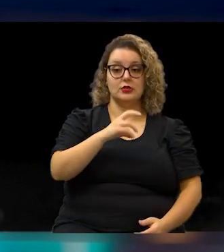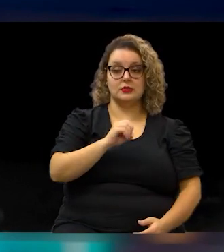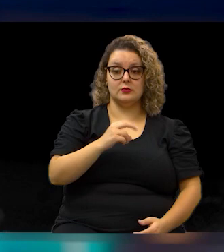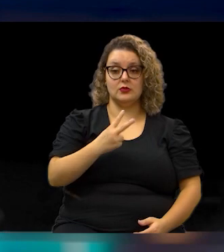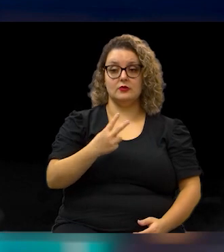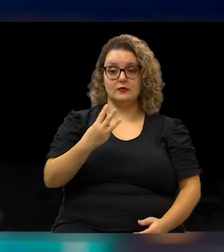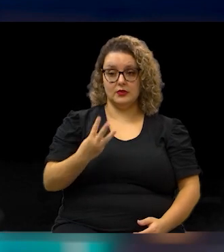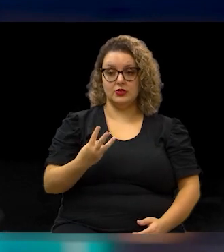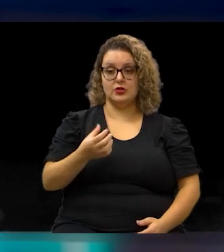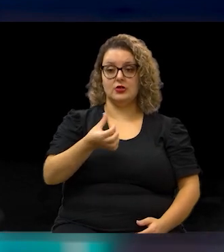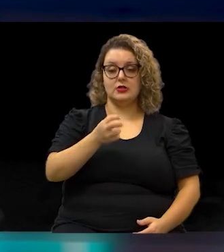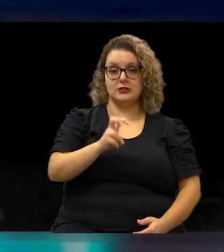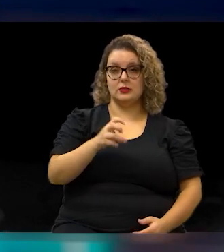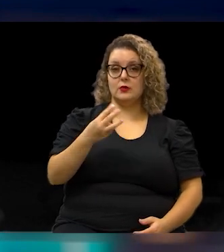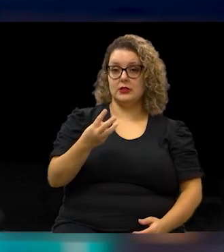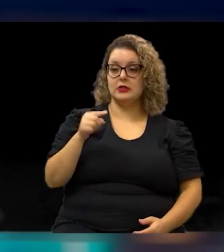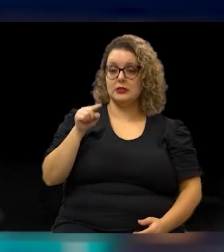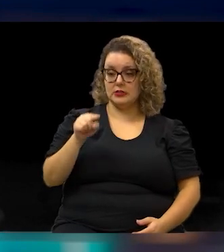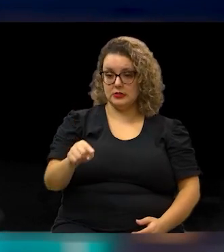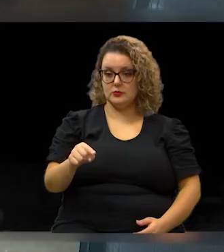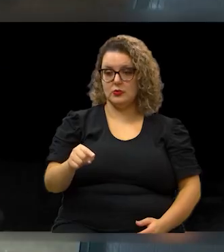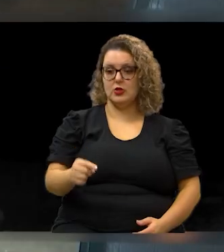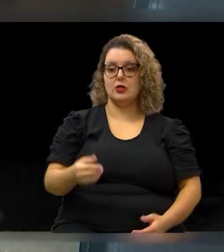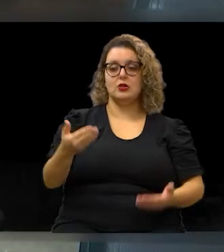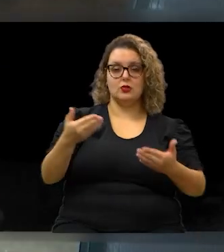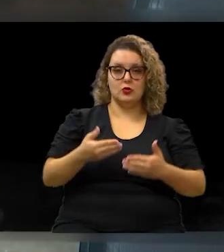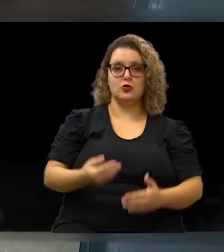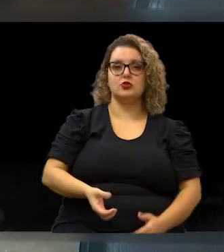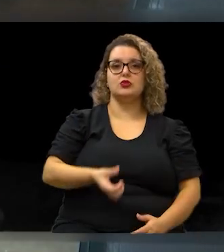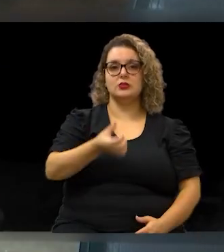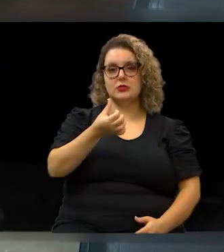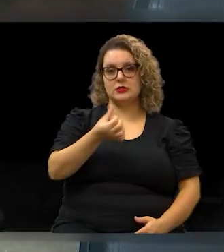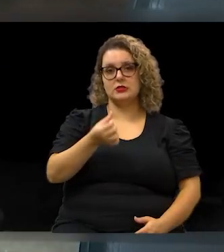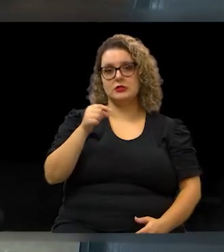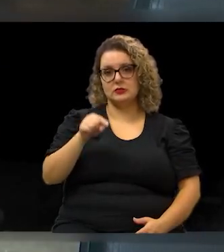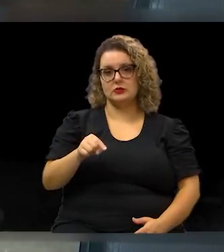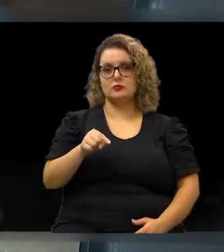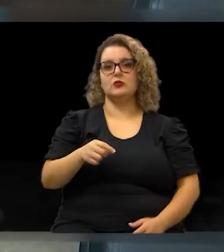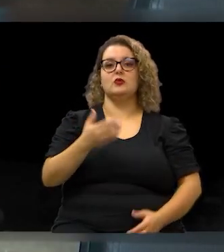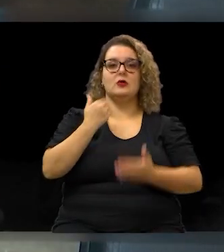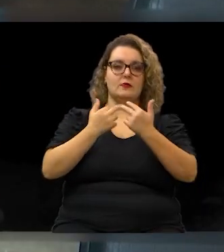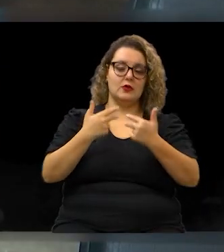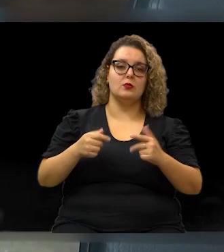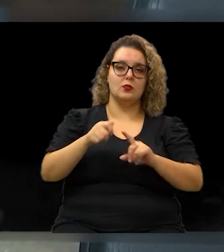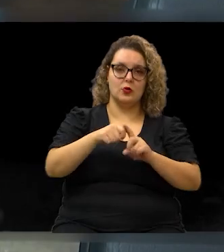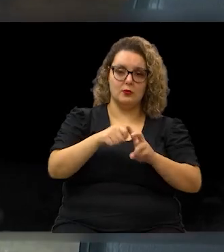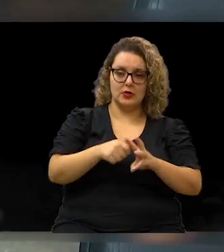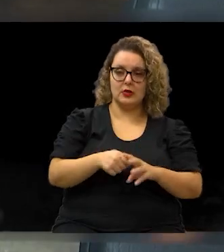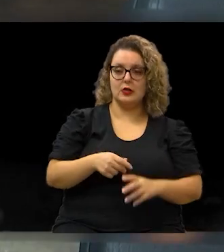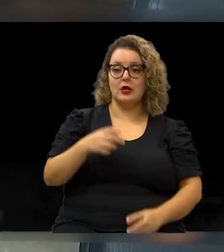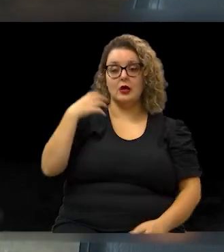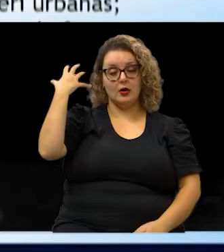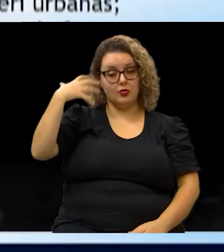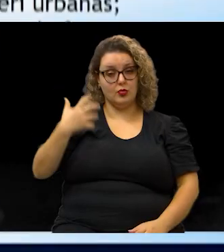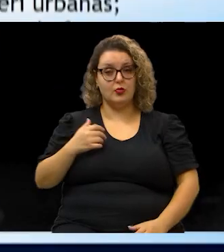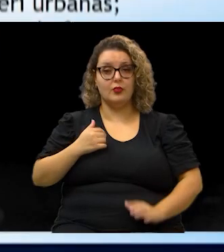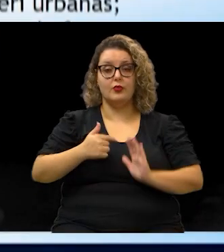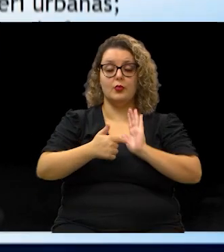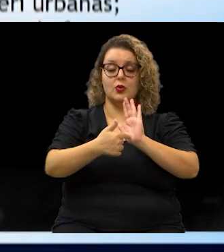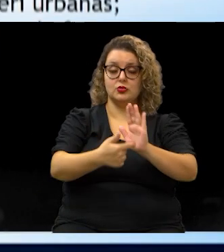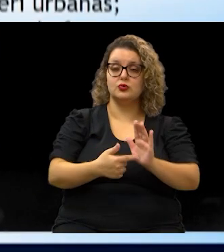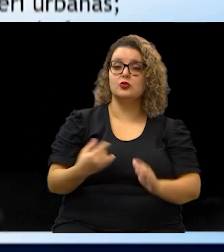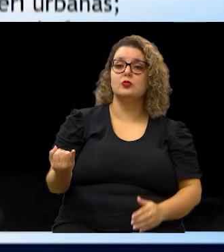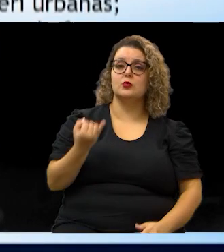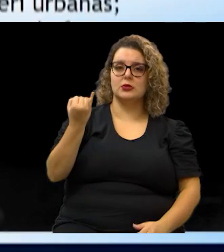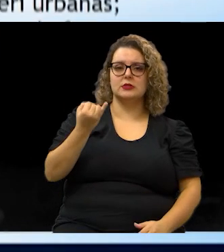oferecidas 6 mil refeições por mês. A vereadora Guida Calisto reforçou a importância desses espaços para